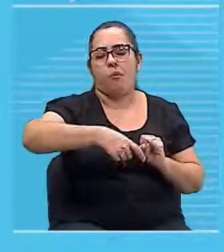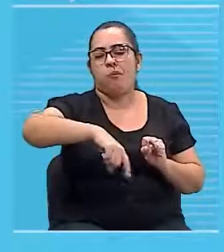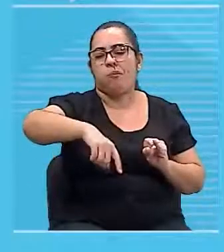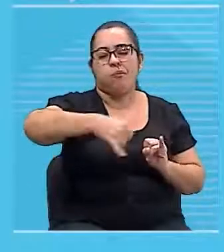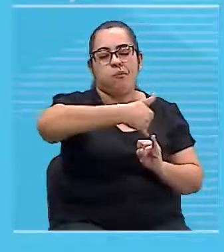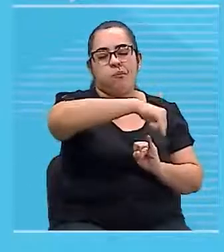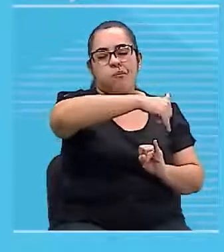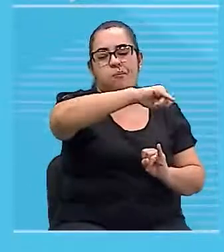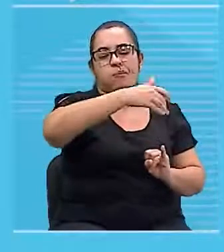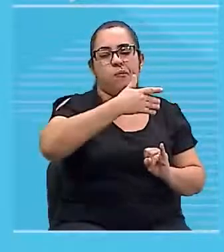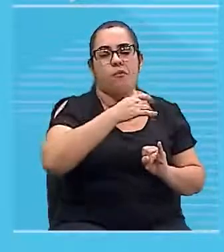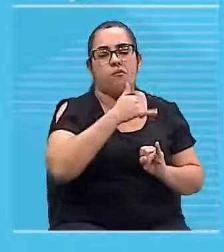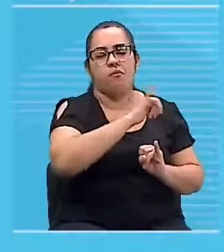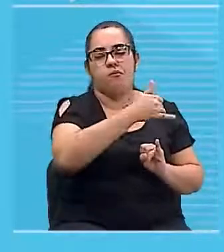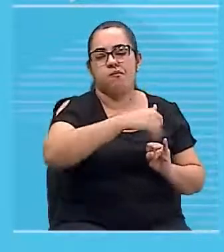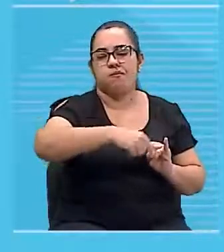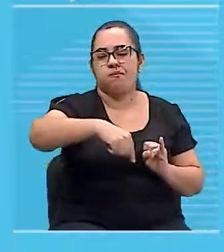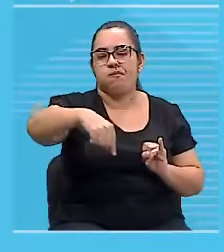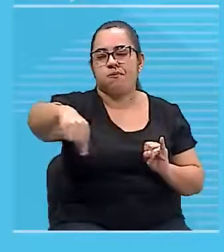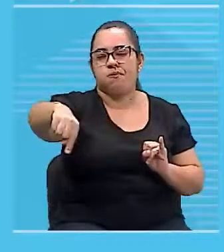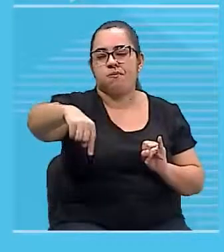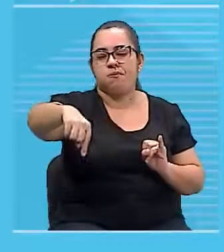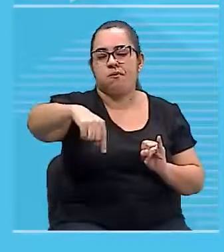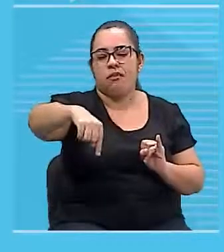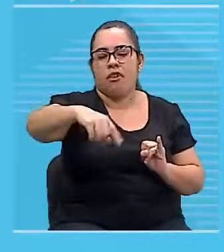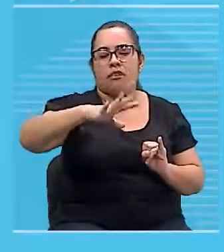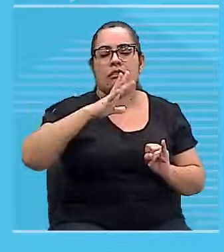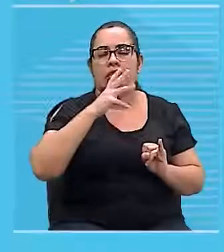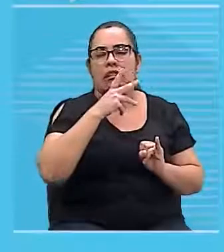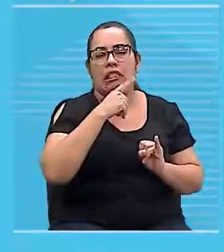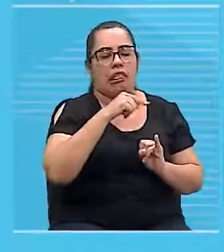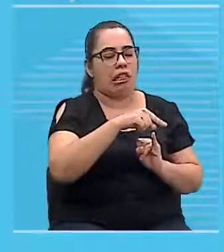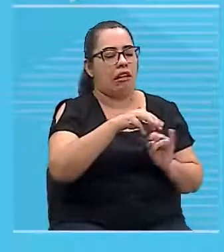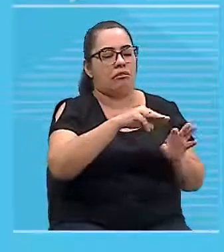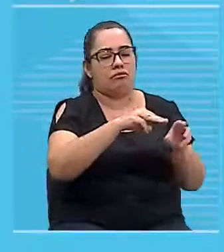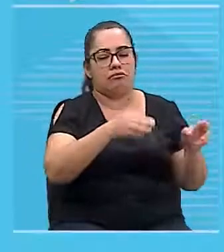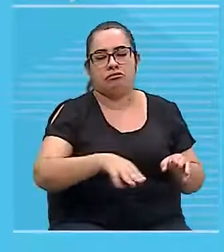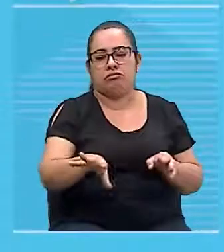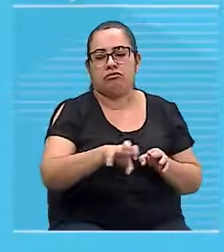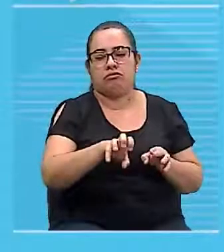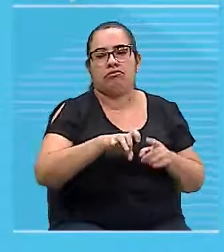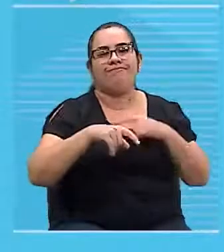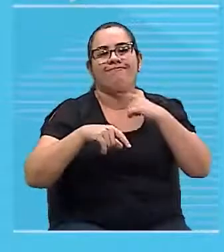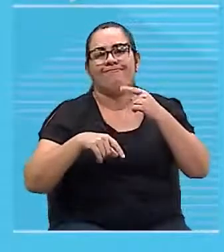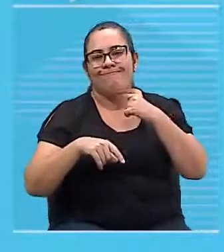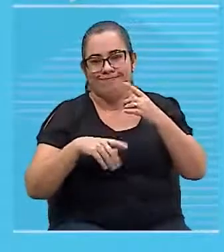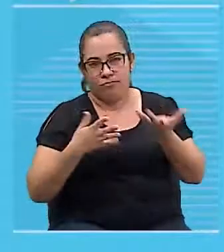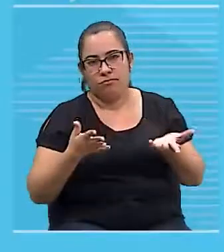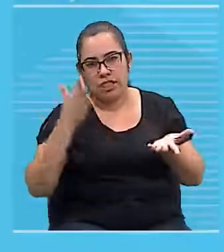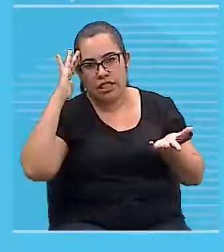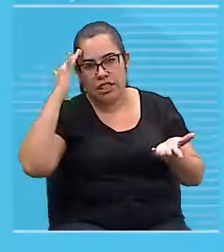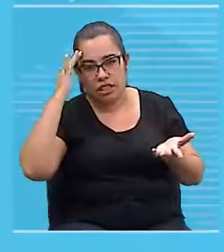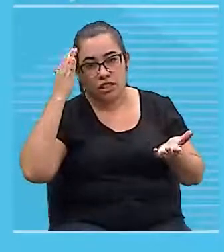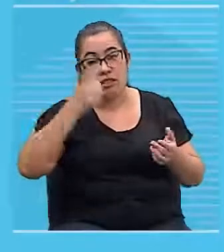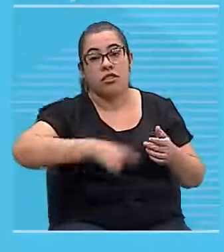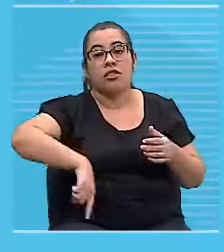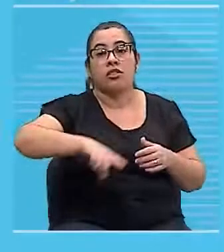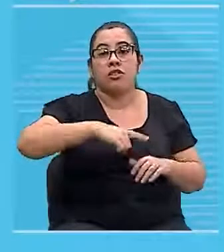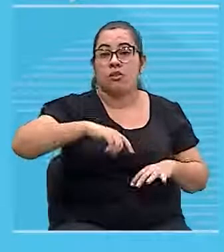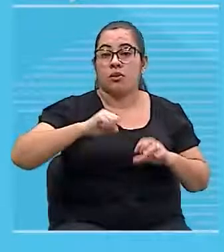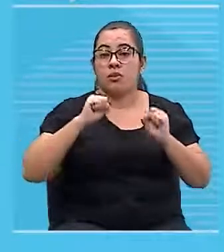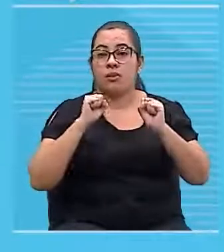menor a ação do campo magnético. Tá bom? E nós podemos calcular